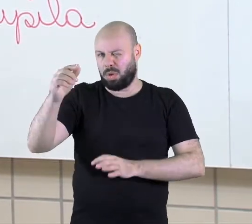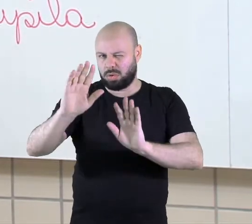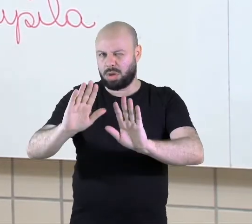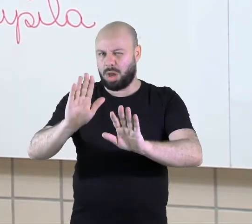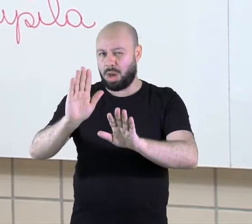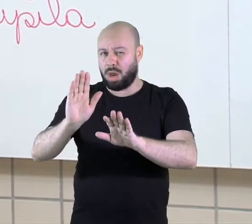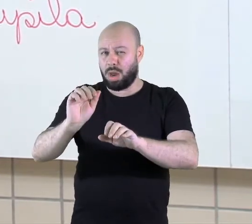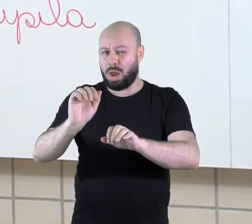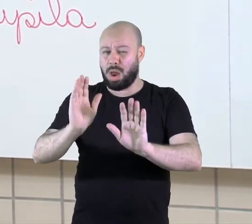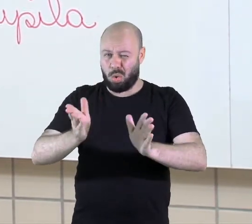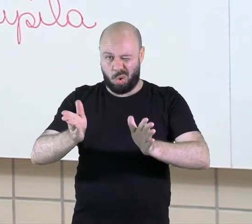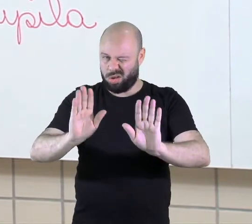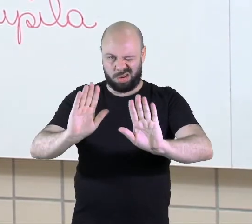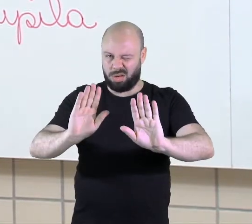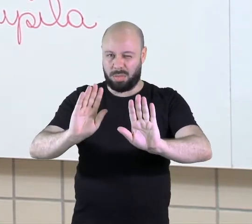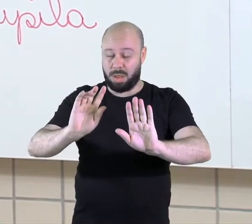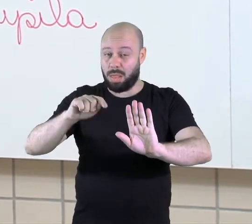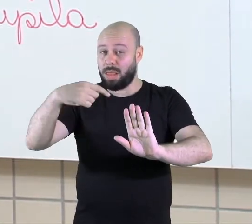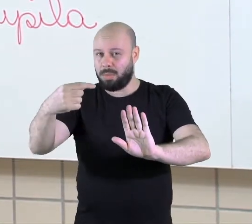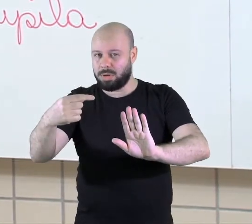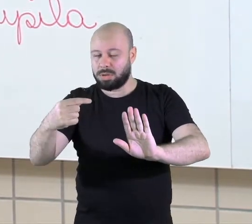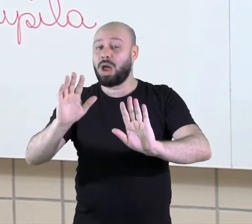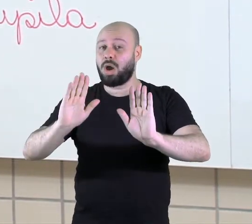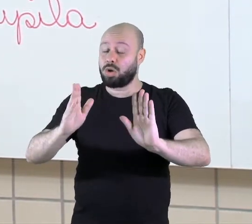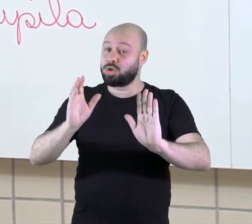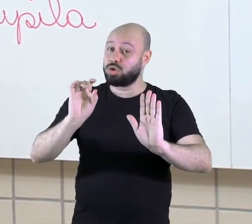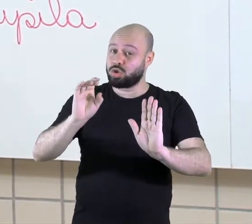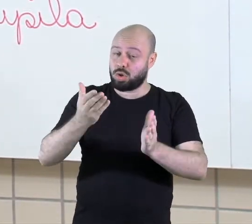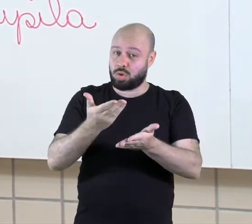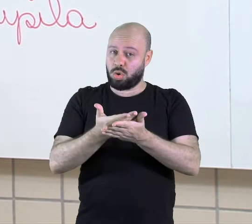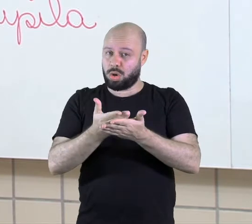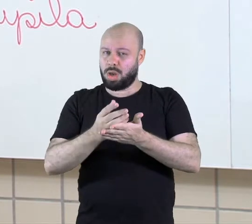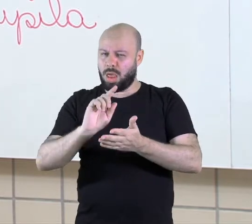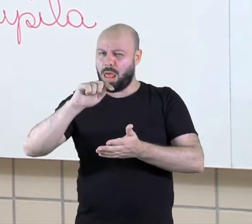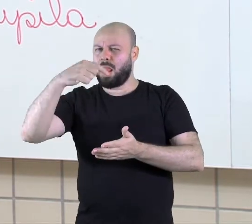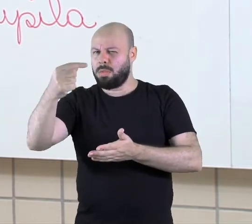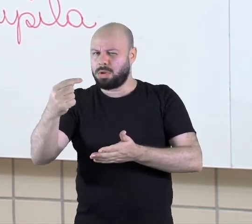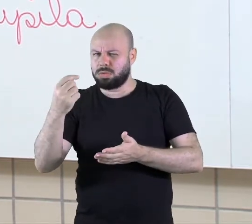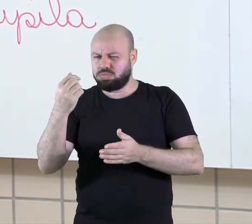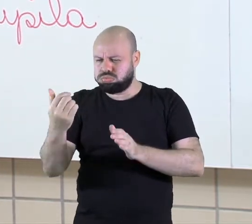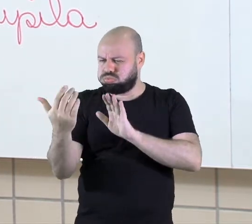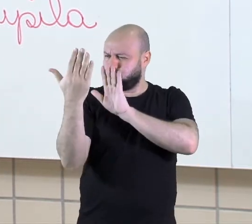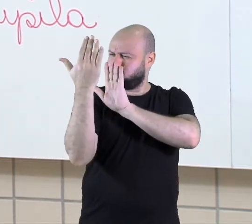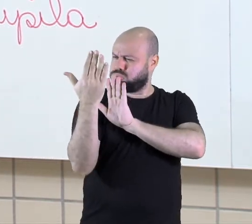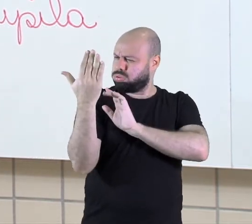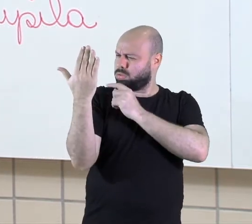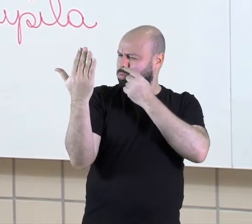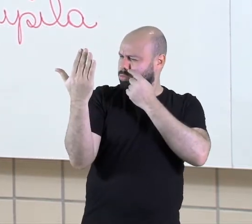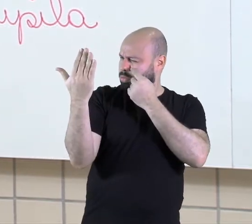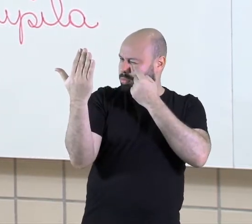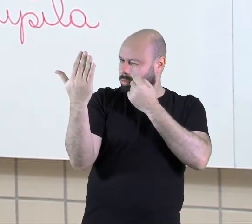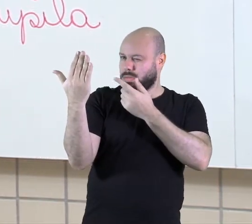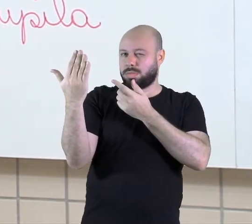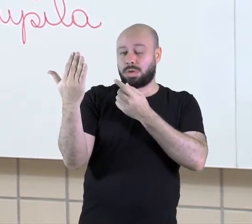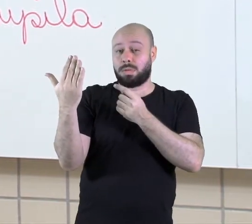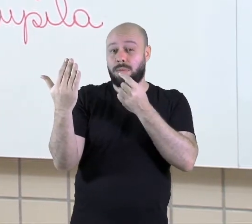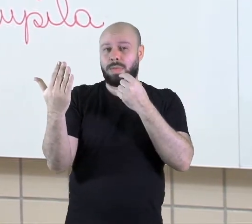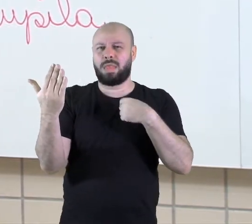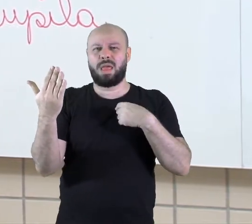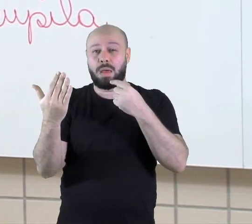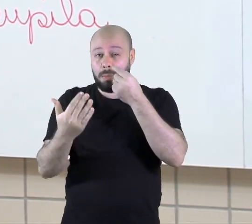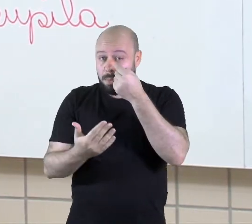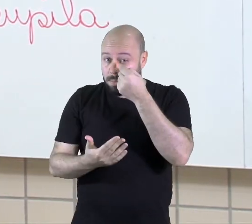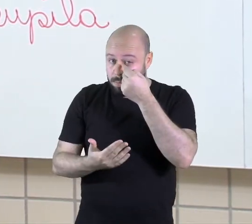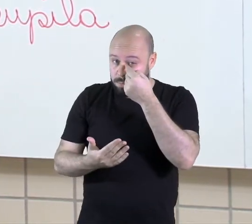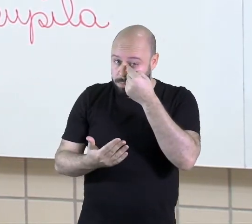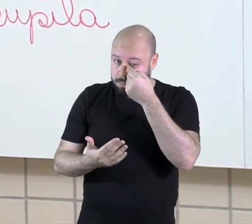tá? Agora, na hora da aula, você não tem como observar isso. Mas depois, você vai olhar lá no cantinho do